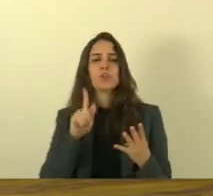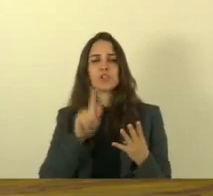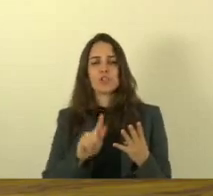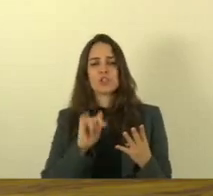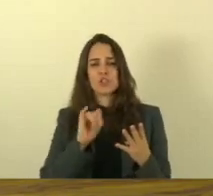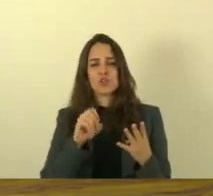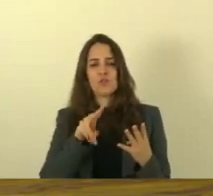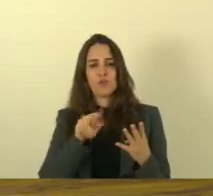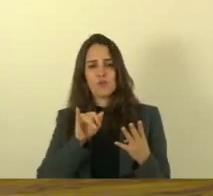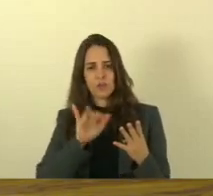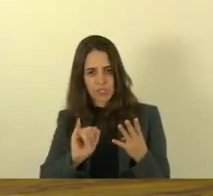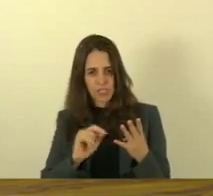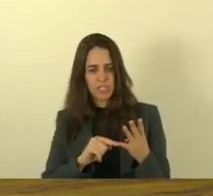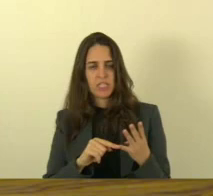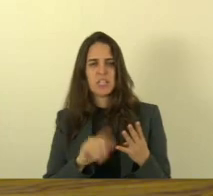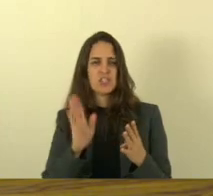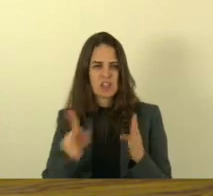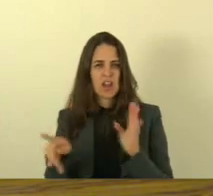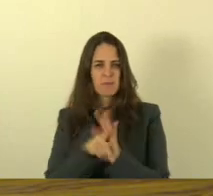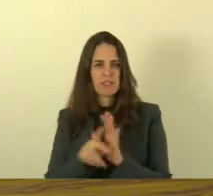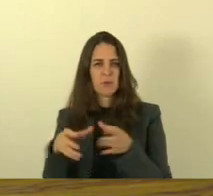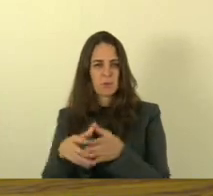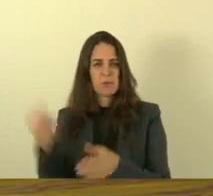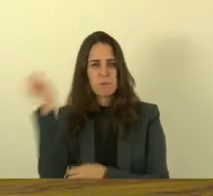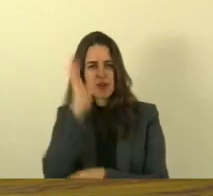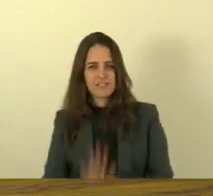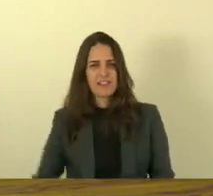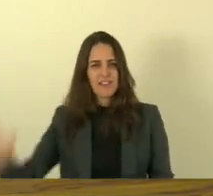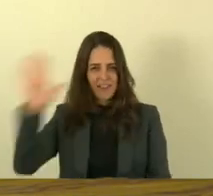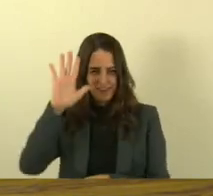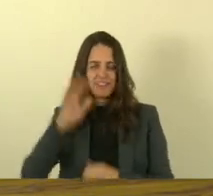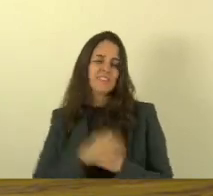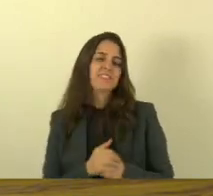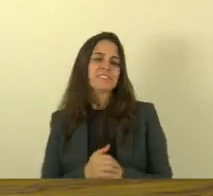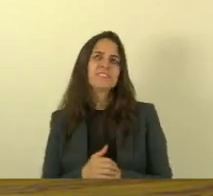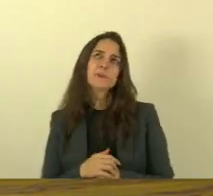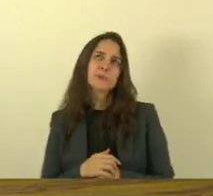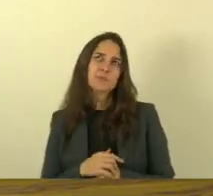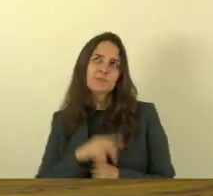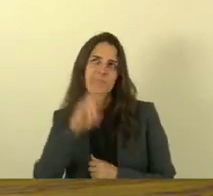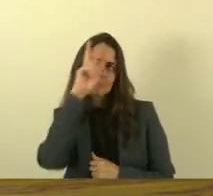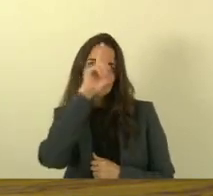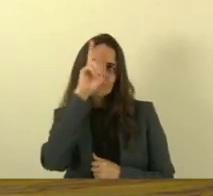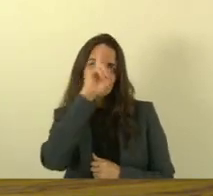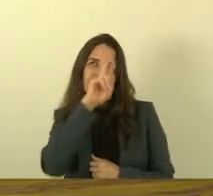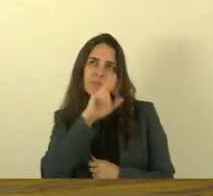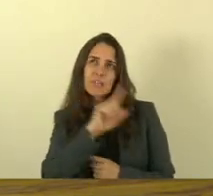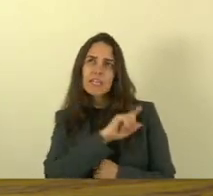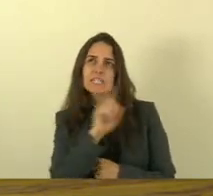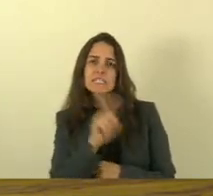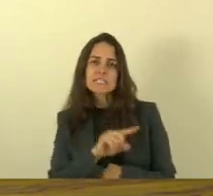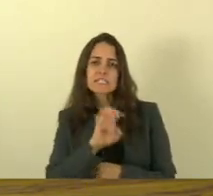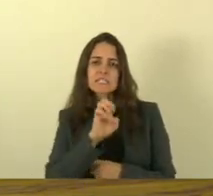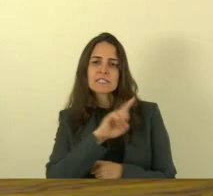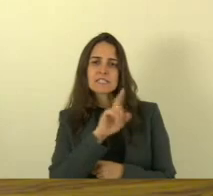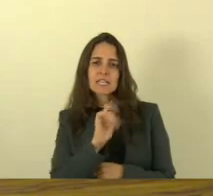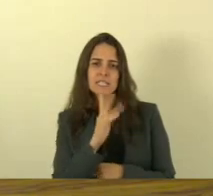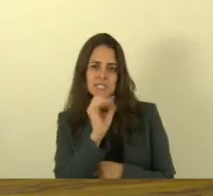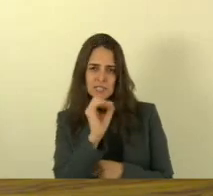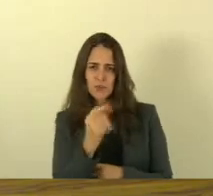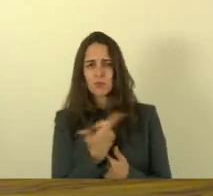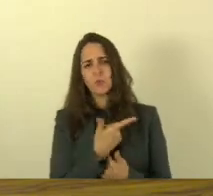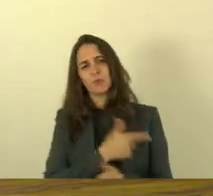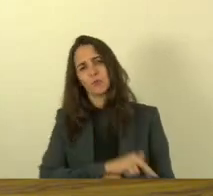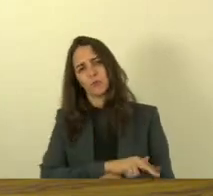Silva que inclusive foi da seleção brasileira deixa eu ver se eu me lembro de mais alguém Zezinho Bucre vários